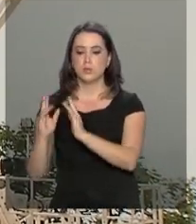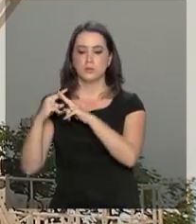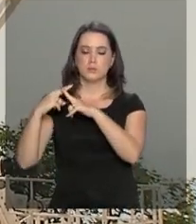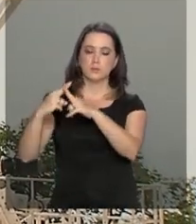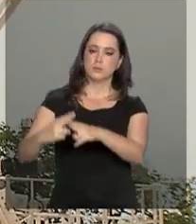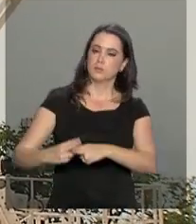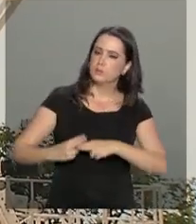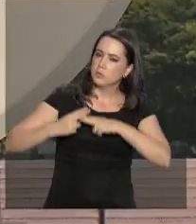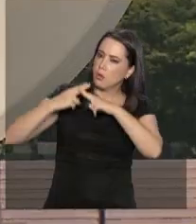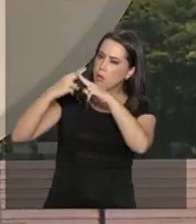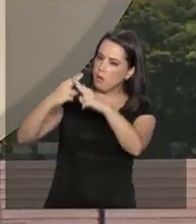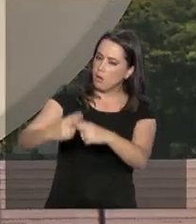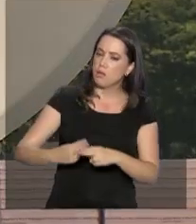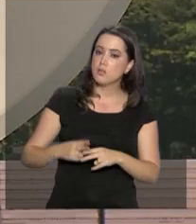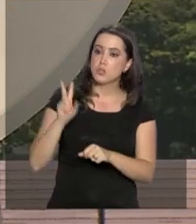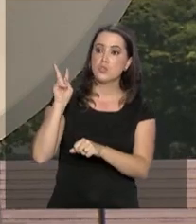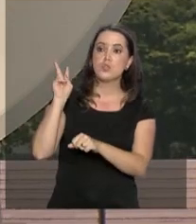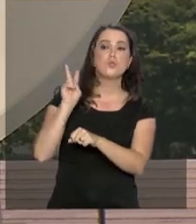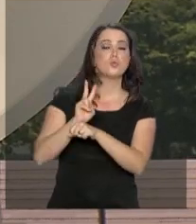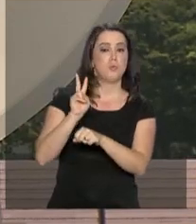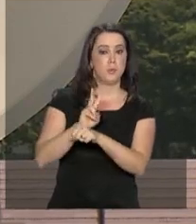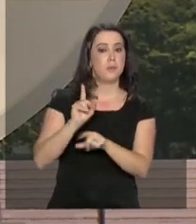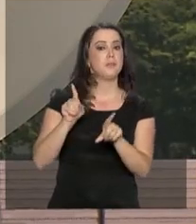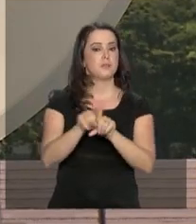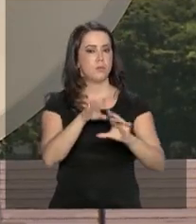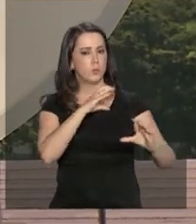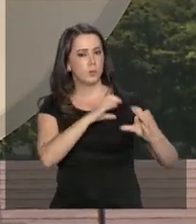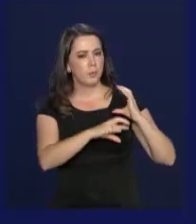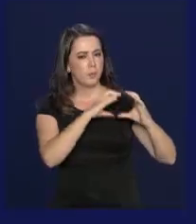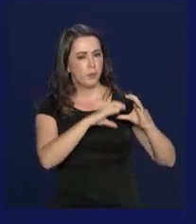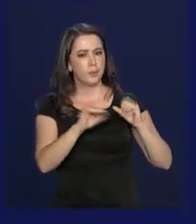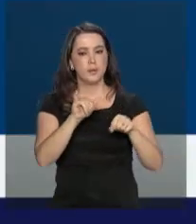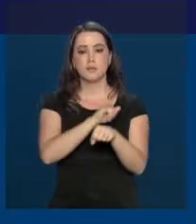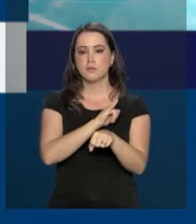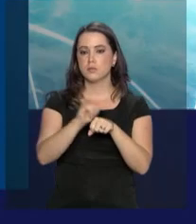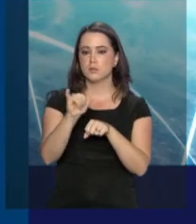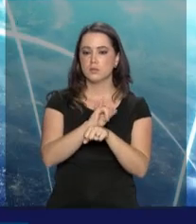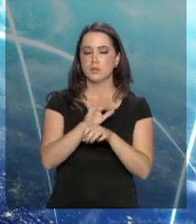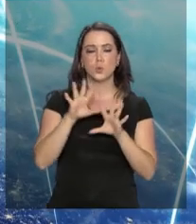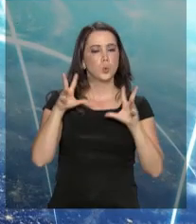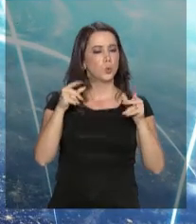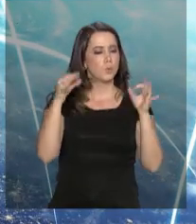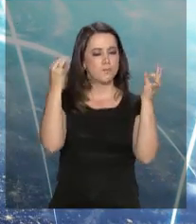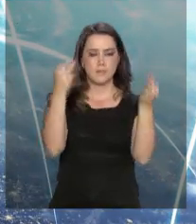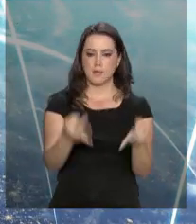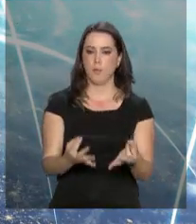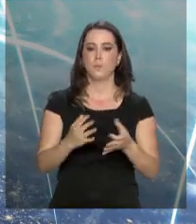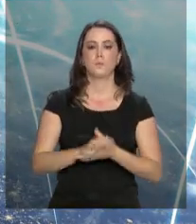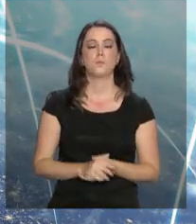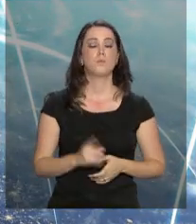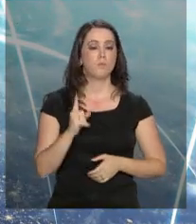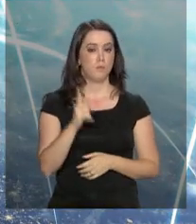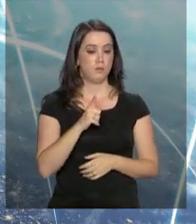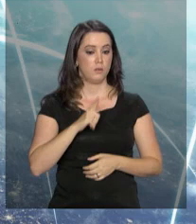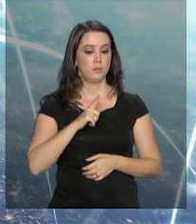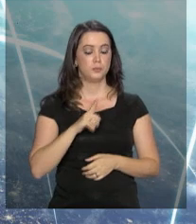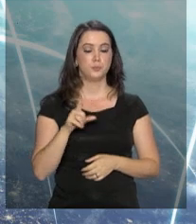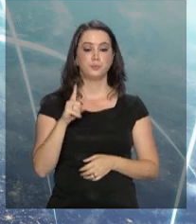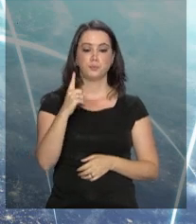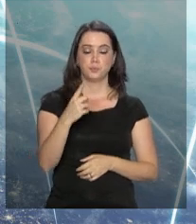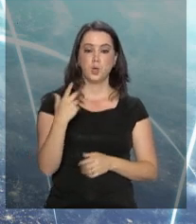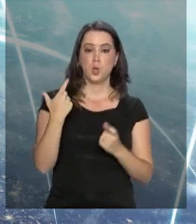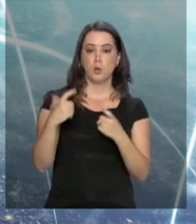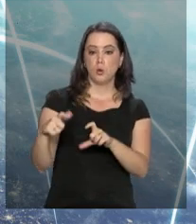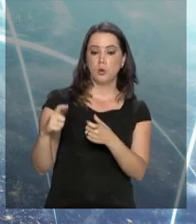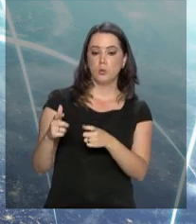geoestacionário de defesa e comunicações estratégicas fica completa. O complexo é formado ainda pelas